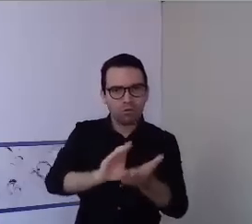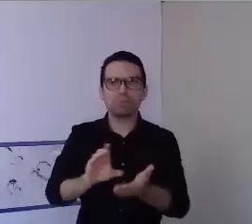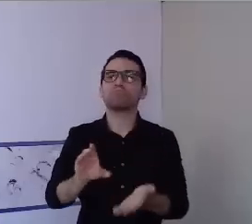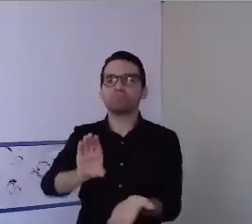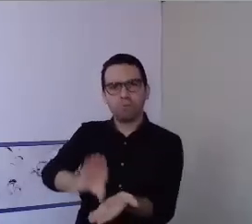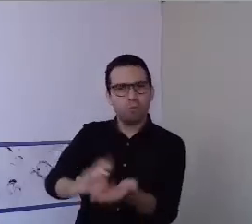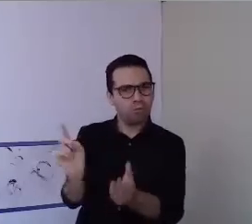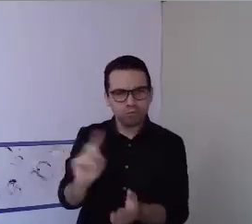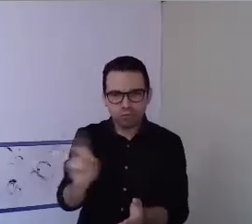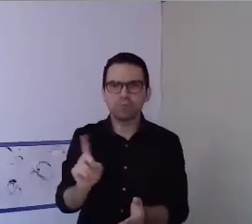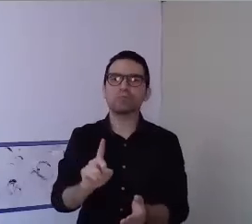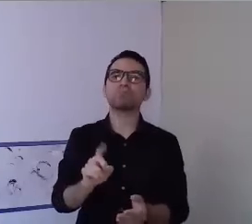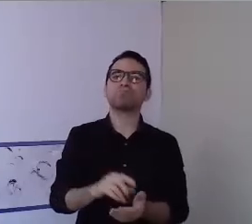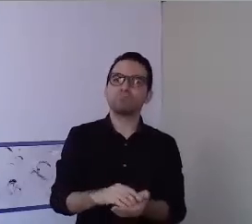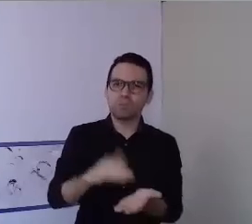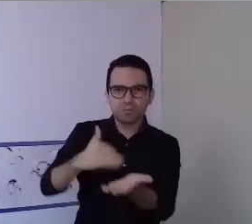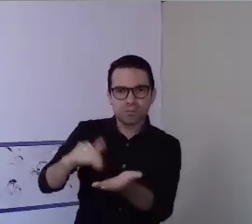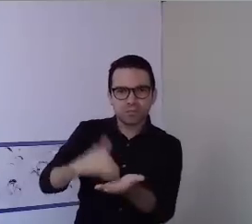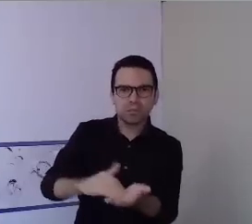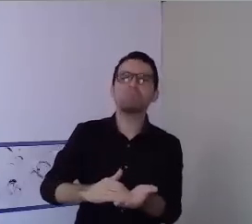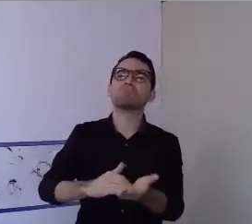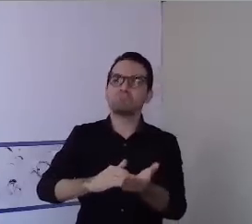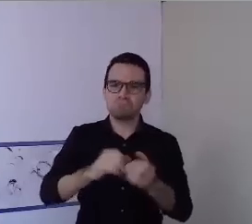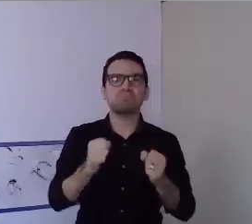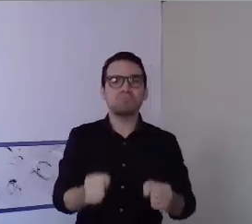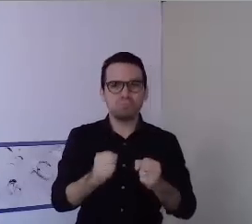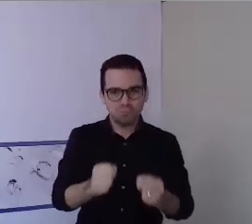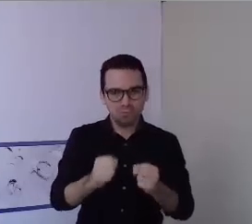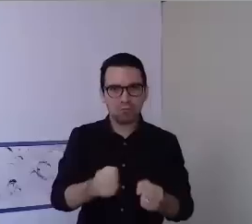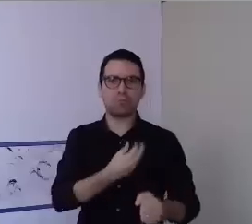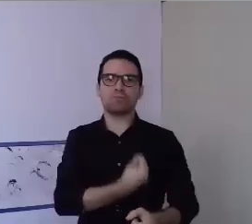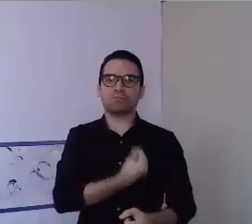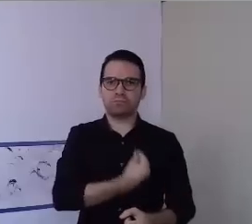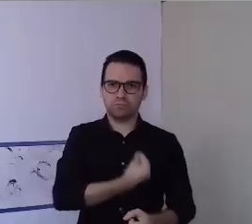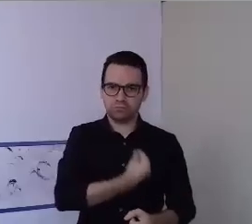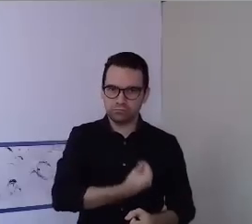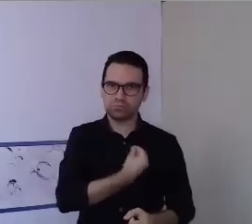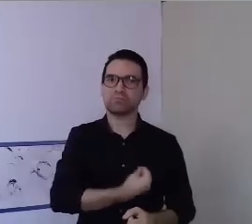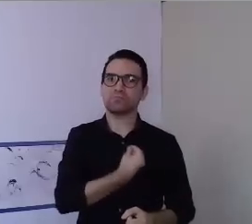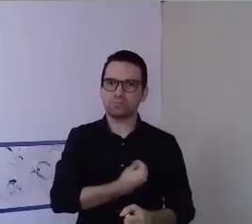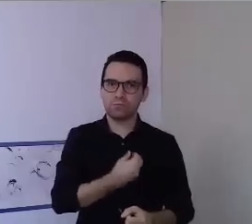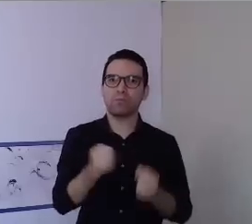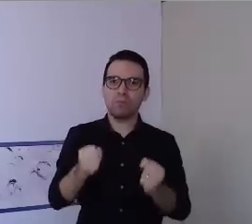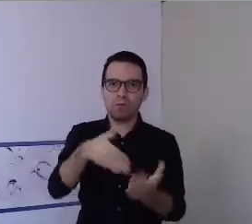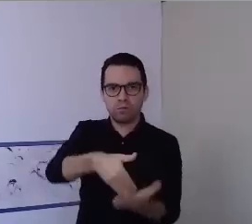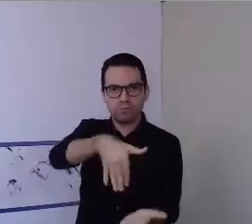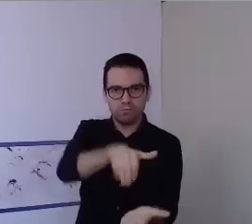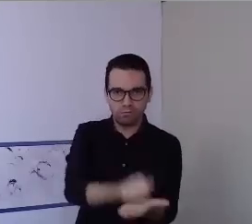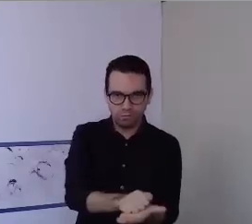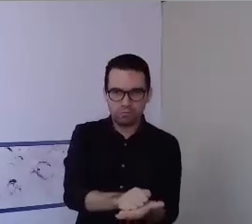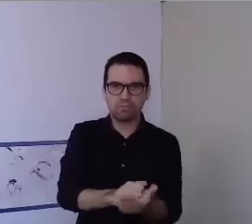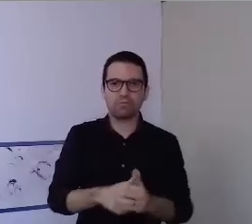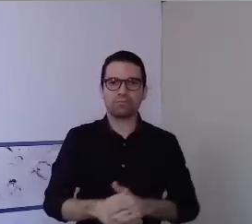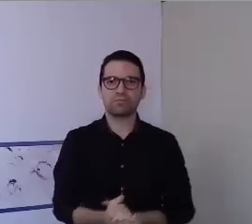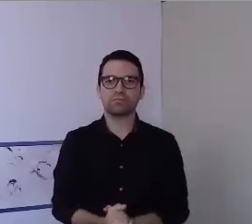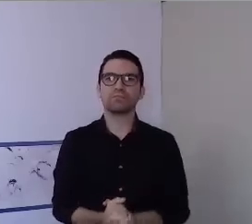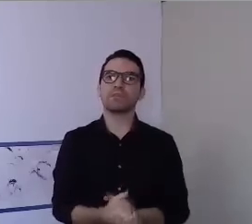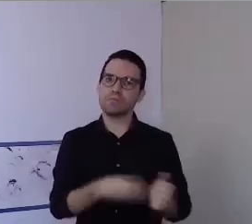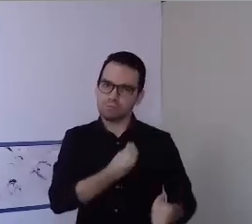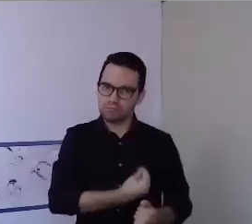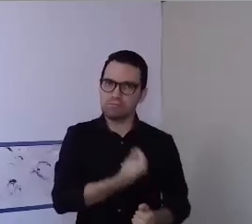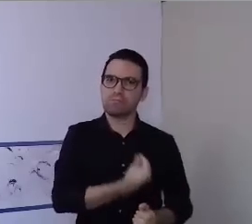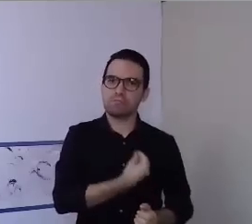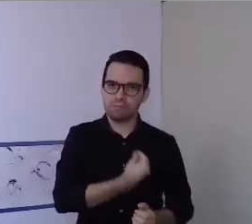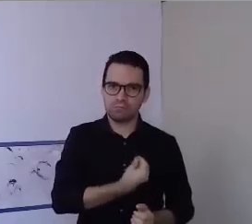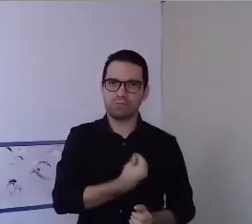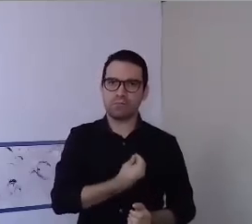secretárias ou secretárias queiram que eles participem, poderão fazer a sua inscrição e participar desta